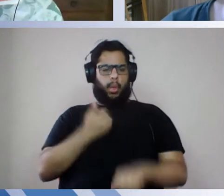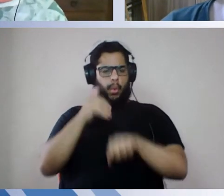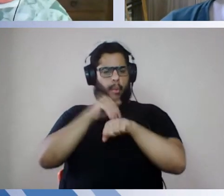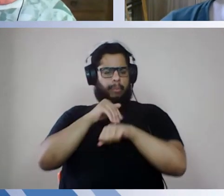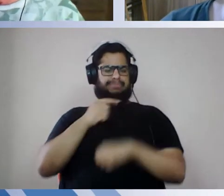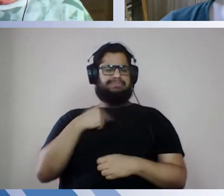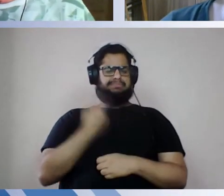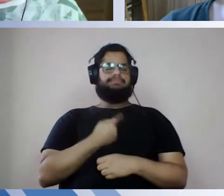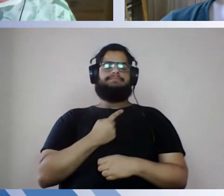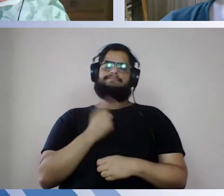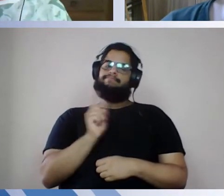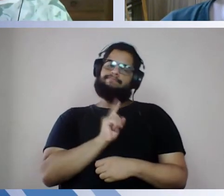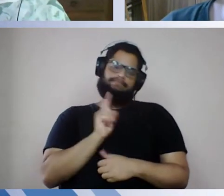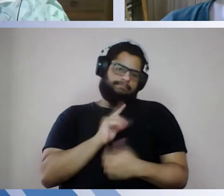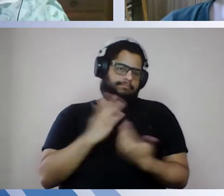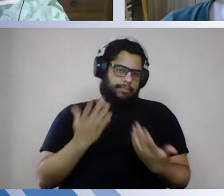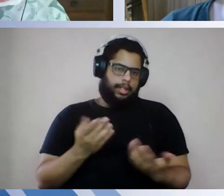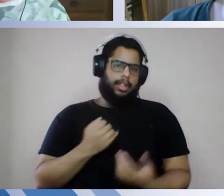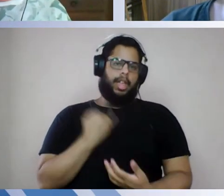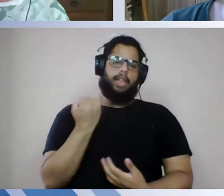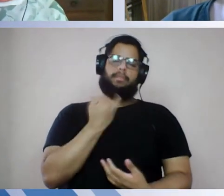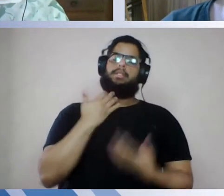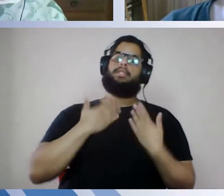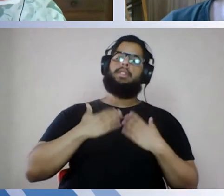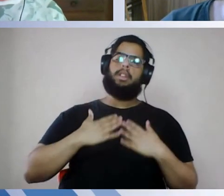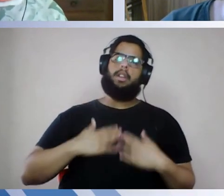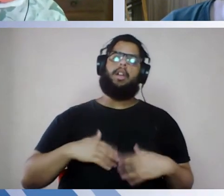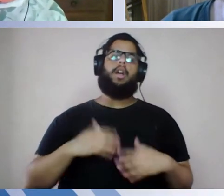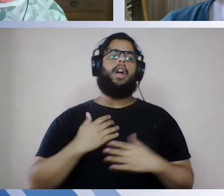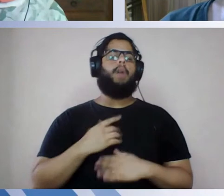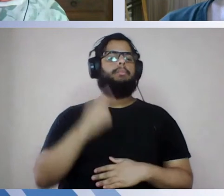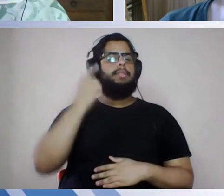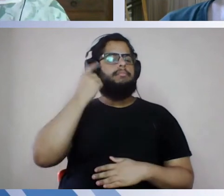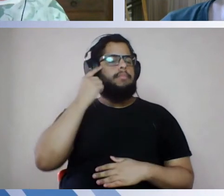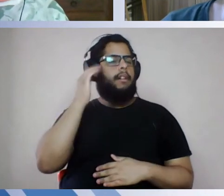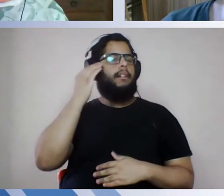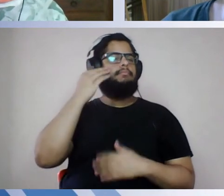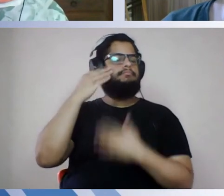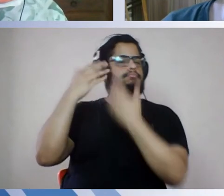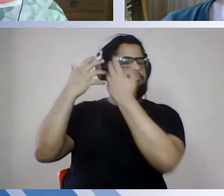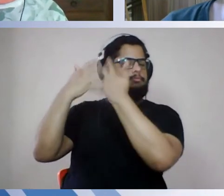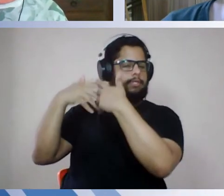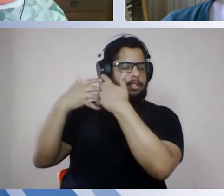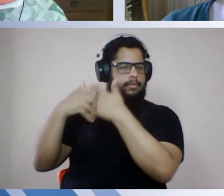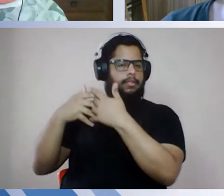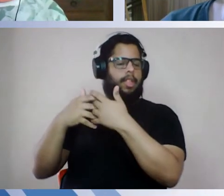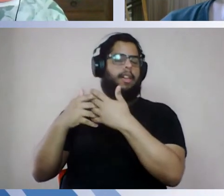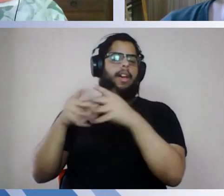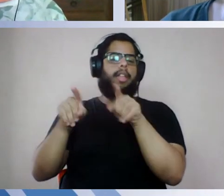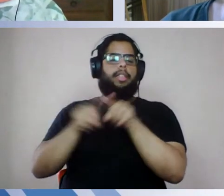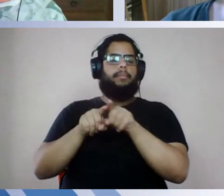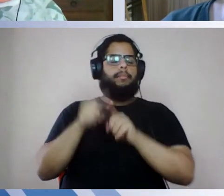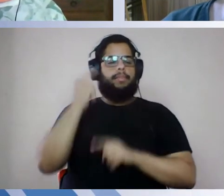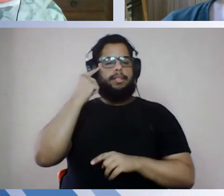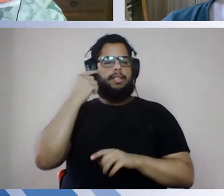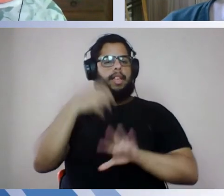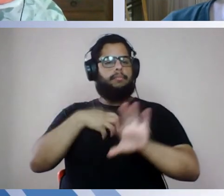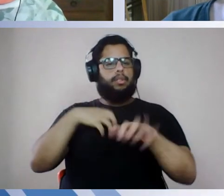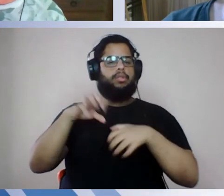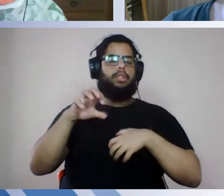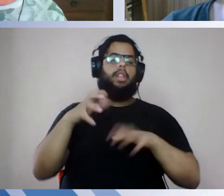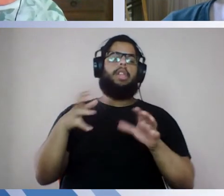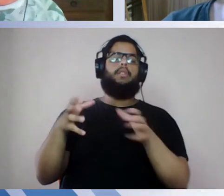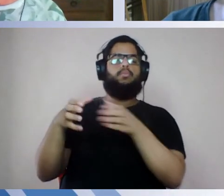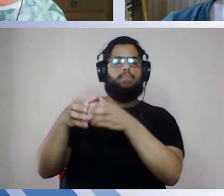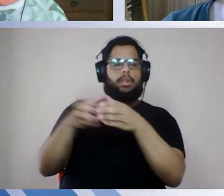consequências, mas é importante a gente ter a serenidade, né, de entender isso, de trabalhar coletivamente, nós vamos